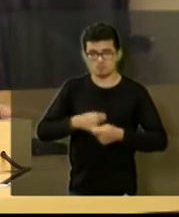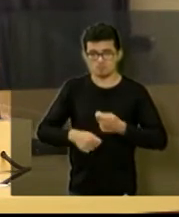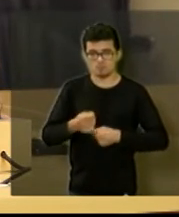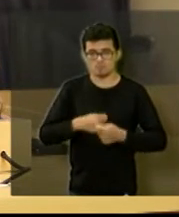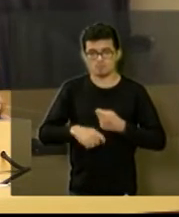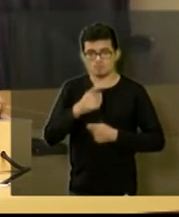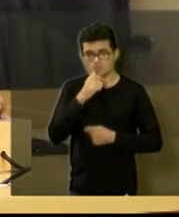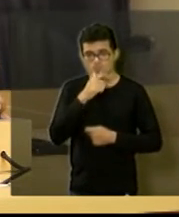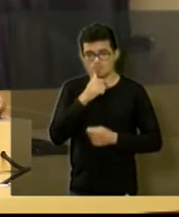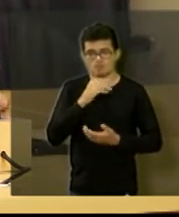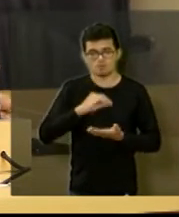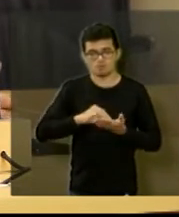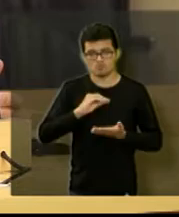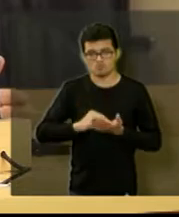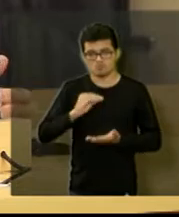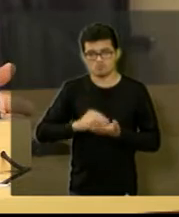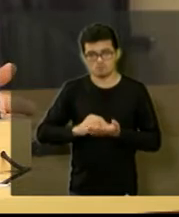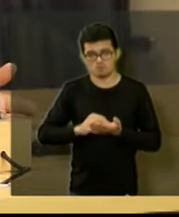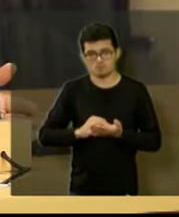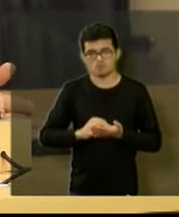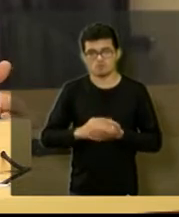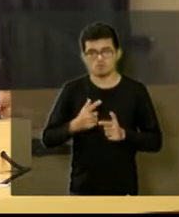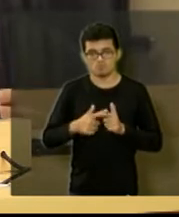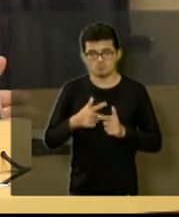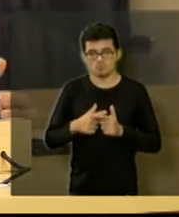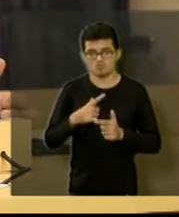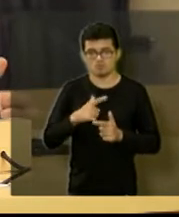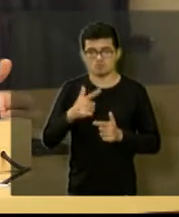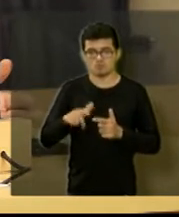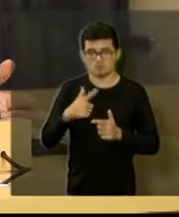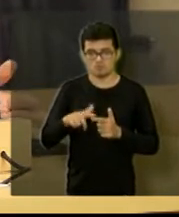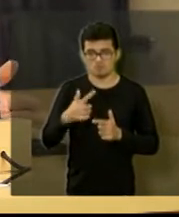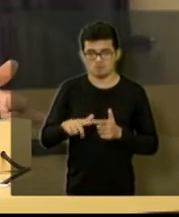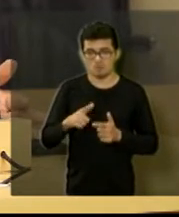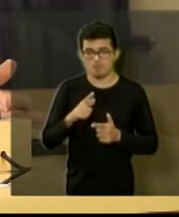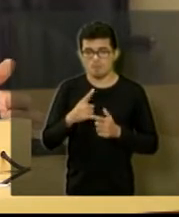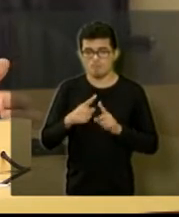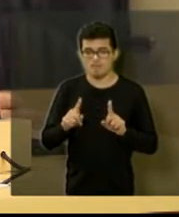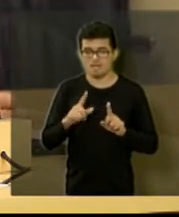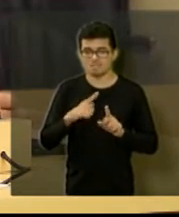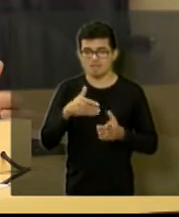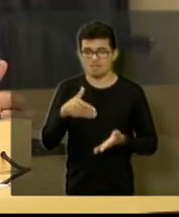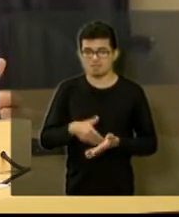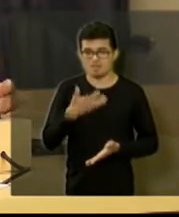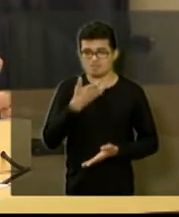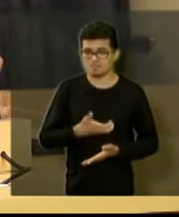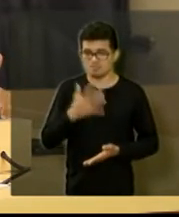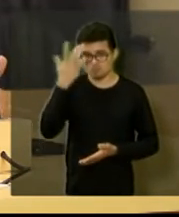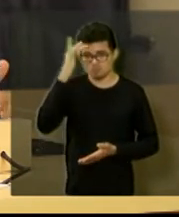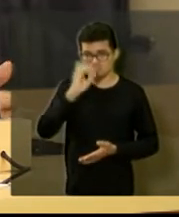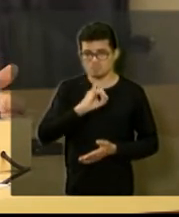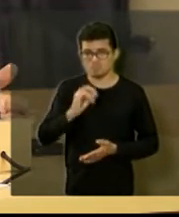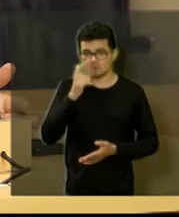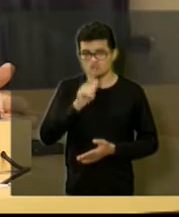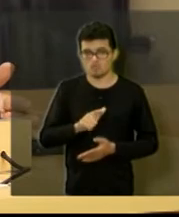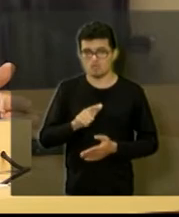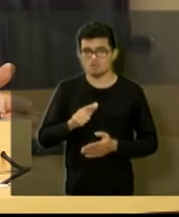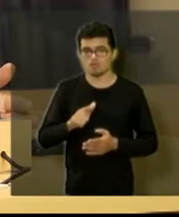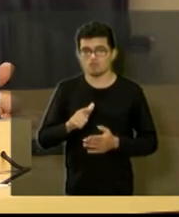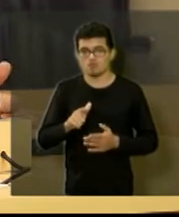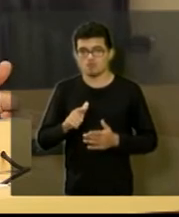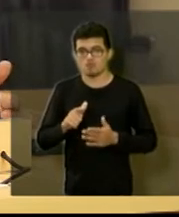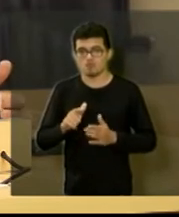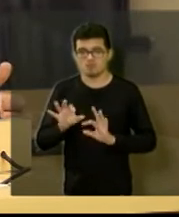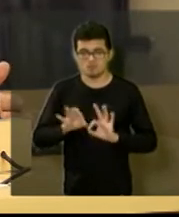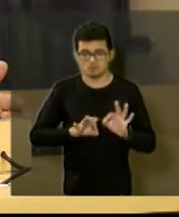pouco para que não falte porque nós estamos enfrentando esse problema agora até o final do ano eu não sei se dá para resolver esse problema de perfurar um outro